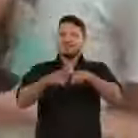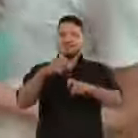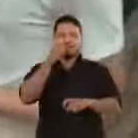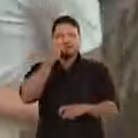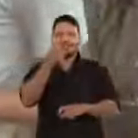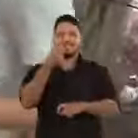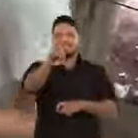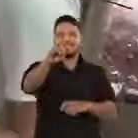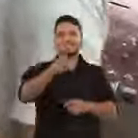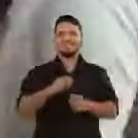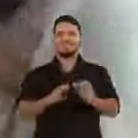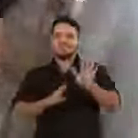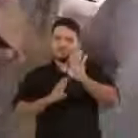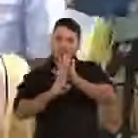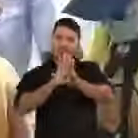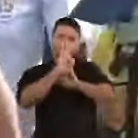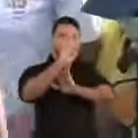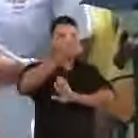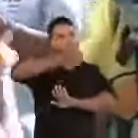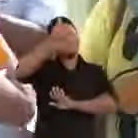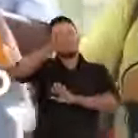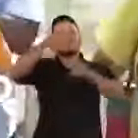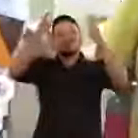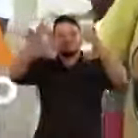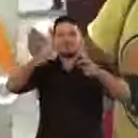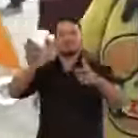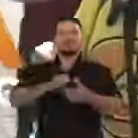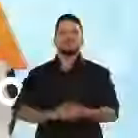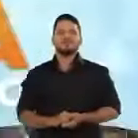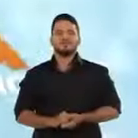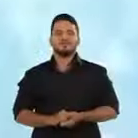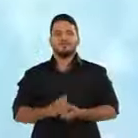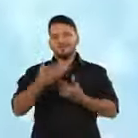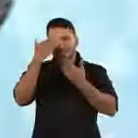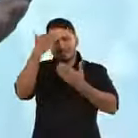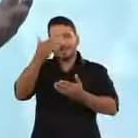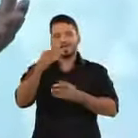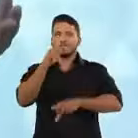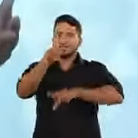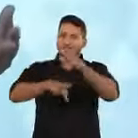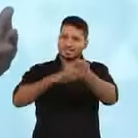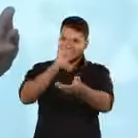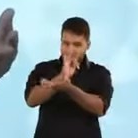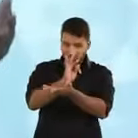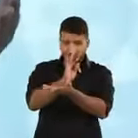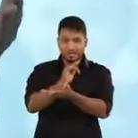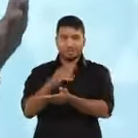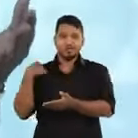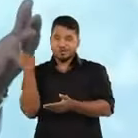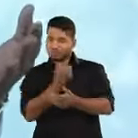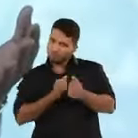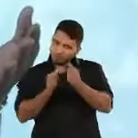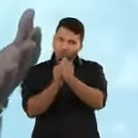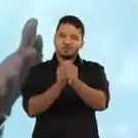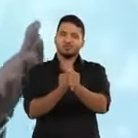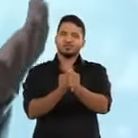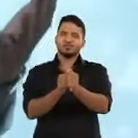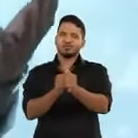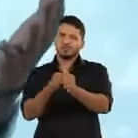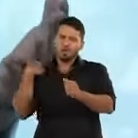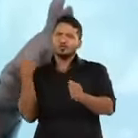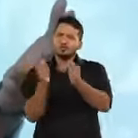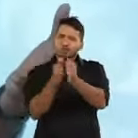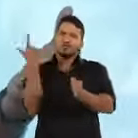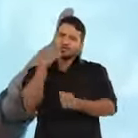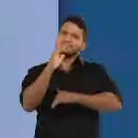Doutor Pessoa 15 a caminho da vitória no primeiro turno. Obrigado Teresina. Vamos juntos. Juntos